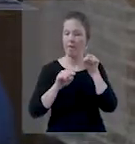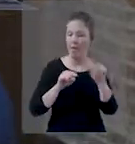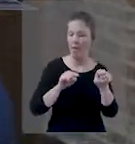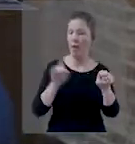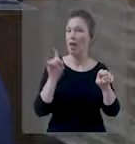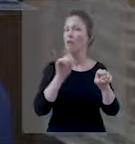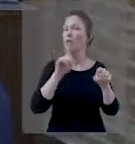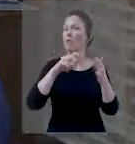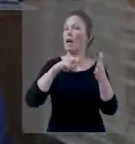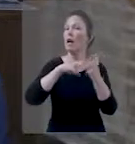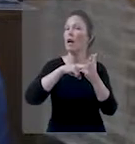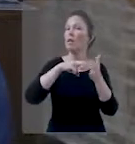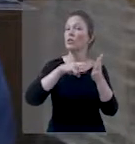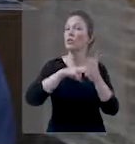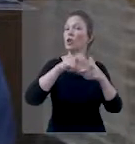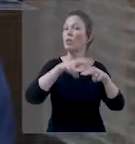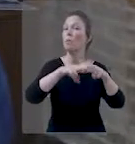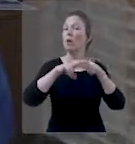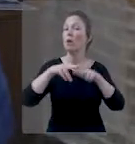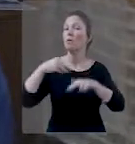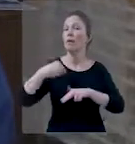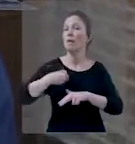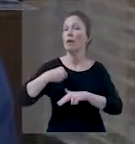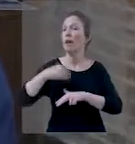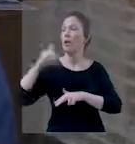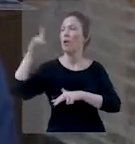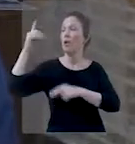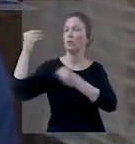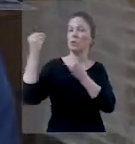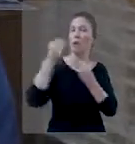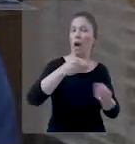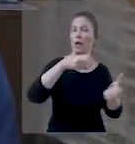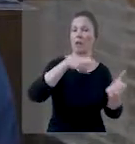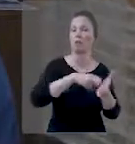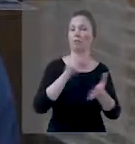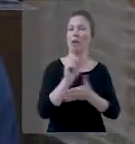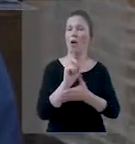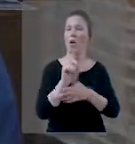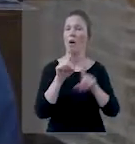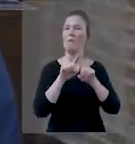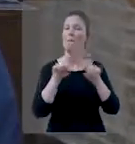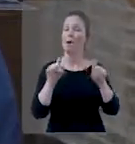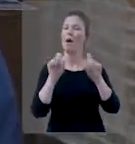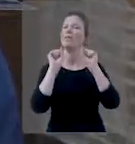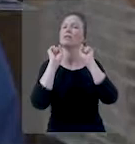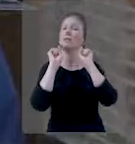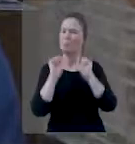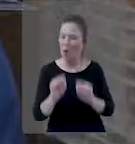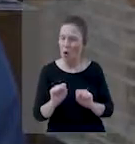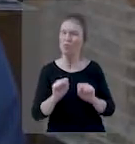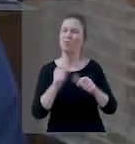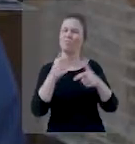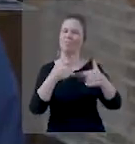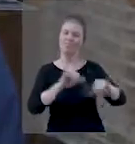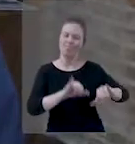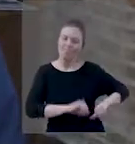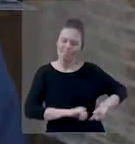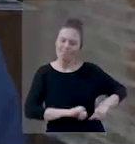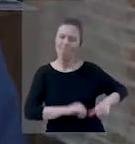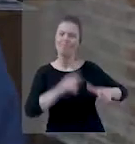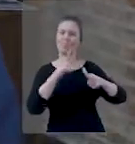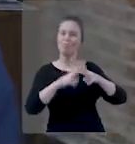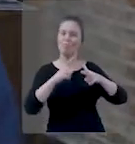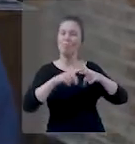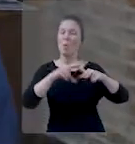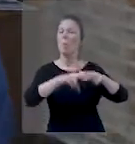não é punido, não é pelo pecado do pai, mas ele pode estar sofrendo consequências